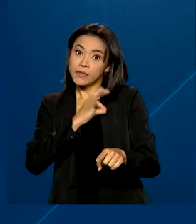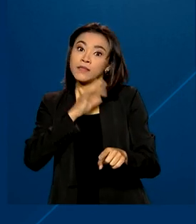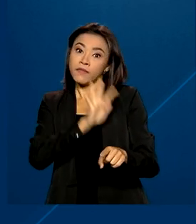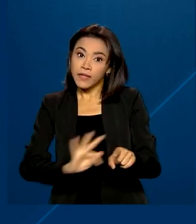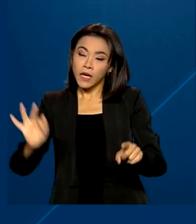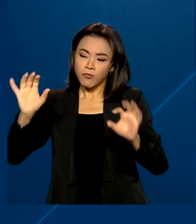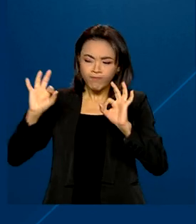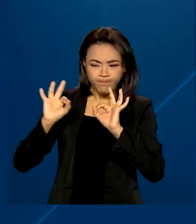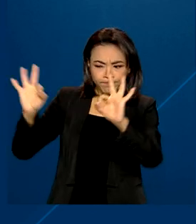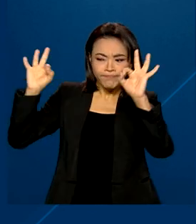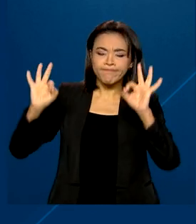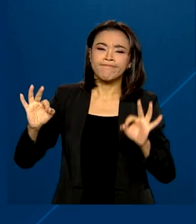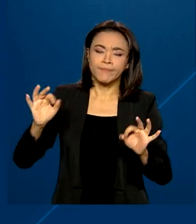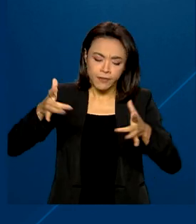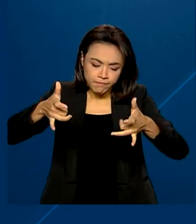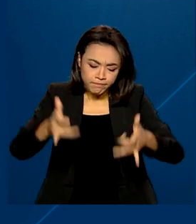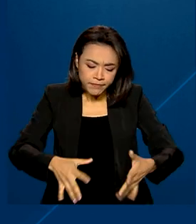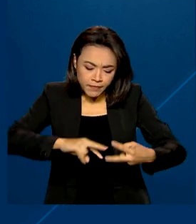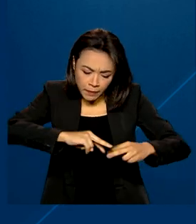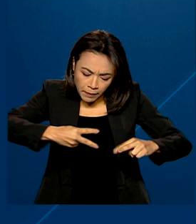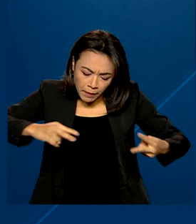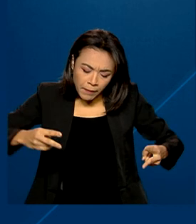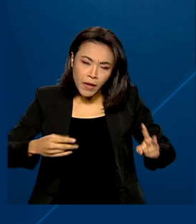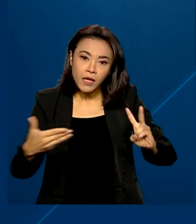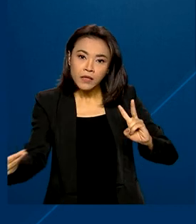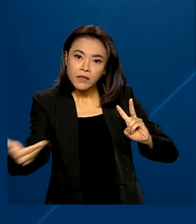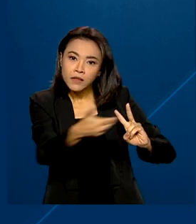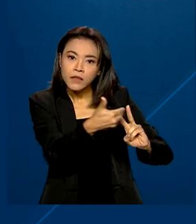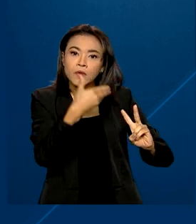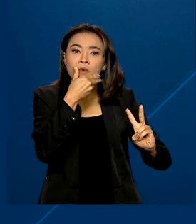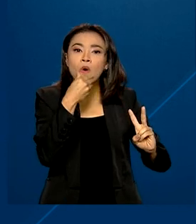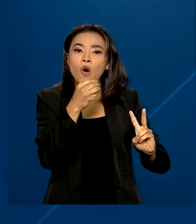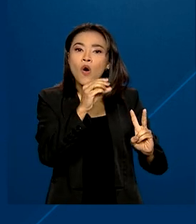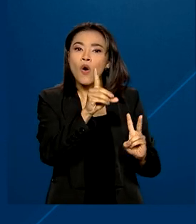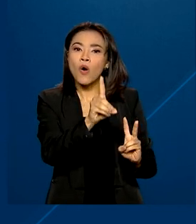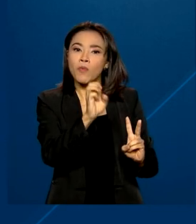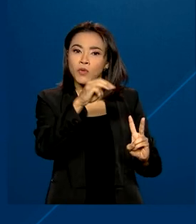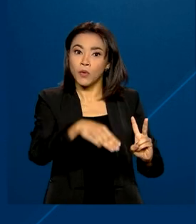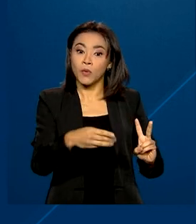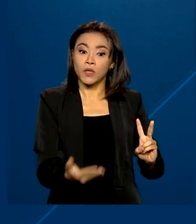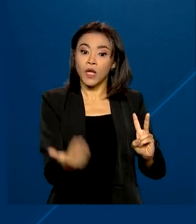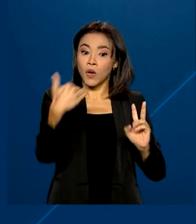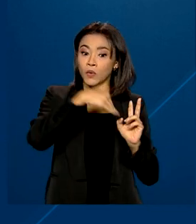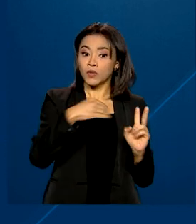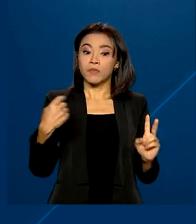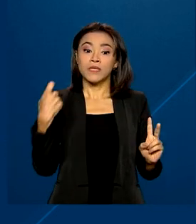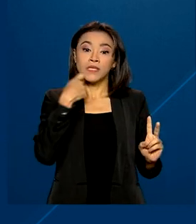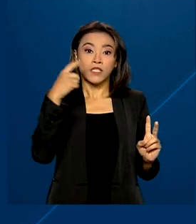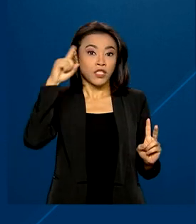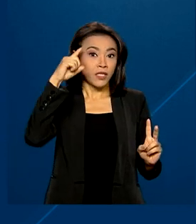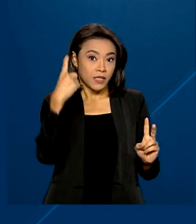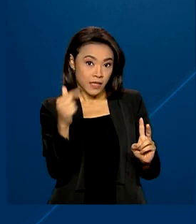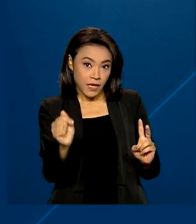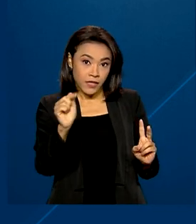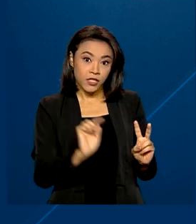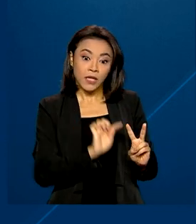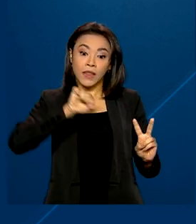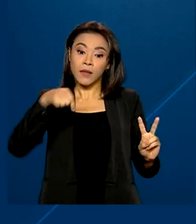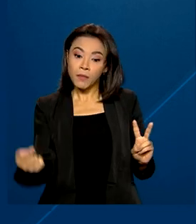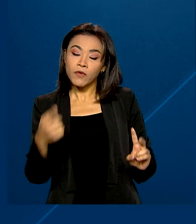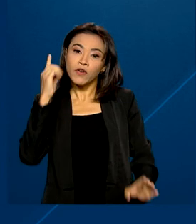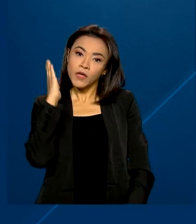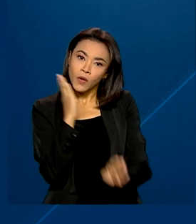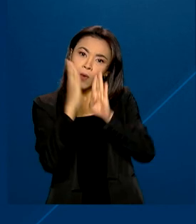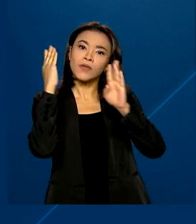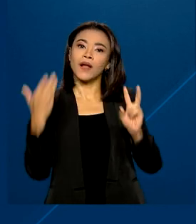identificação de material biológico de Dom Philips na última sexta-feira, dia 17. No dia seguinte, foi confirmado o material